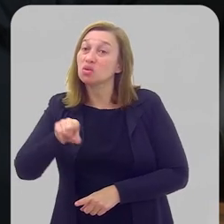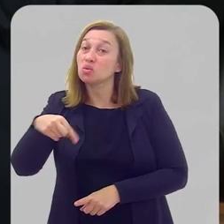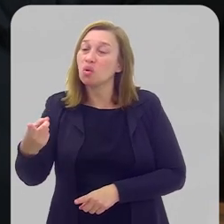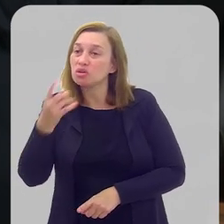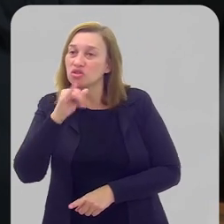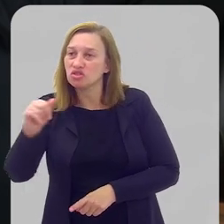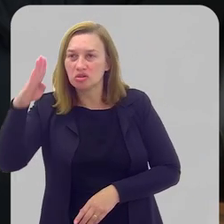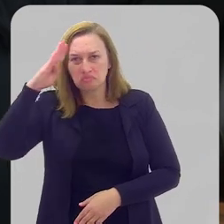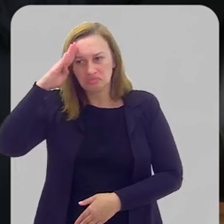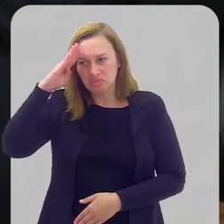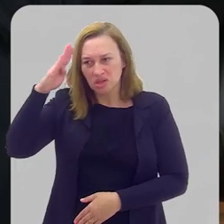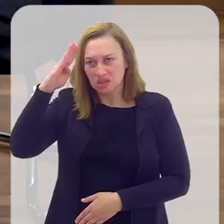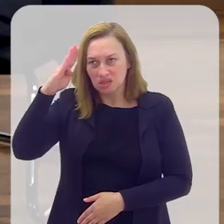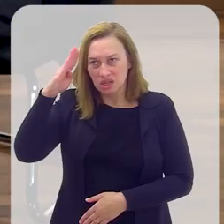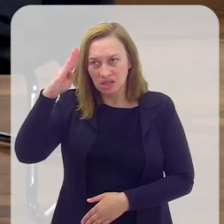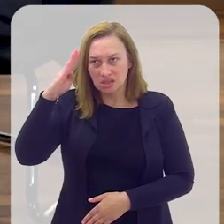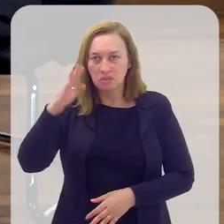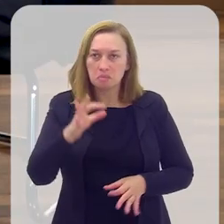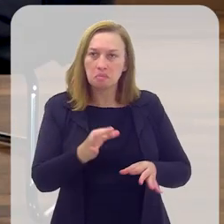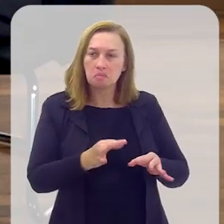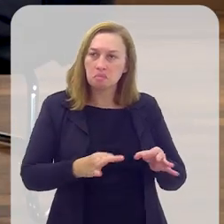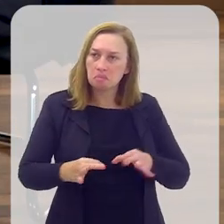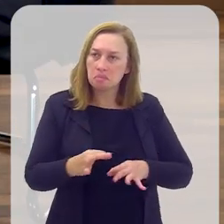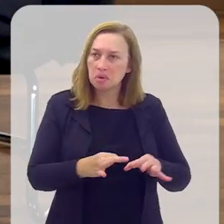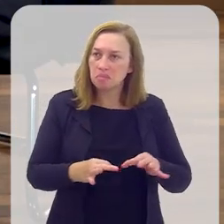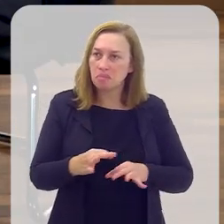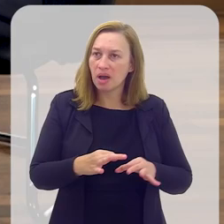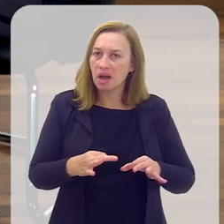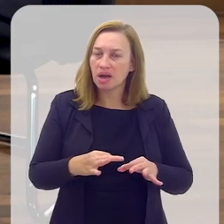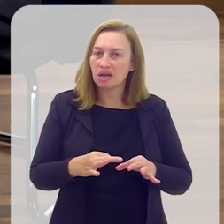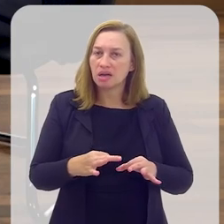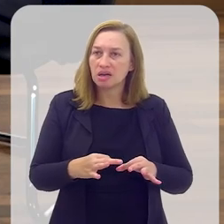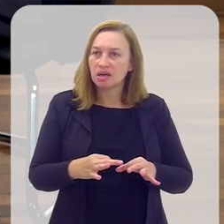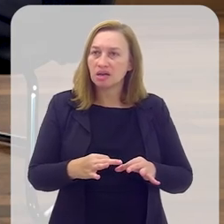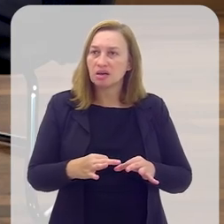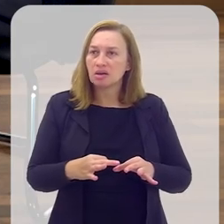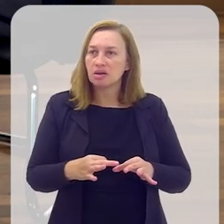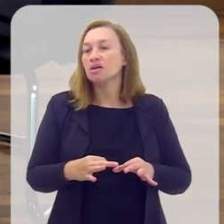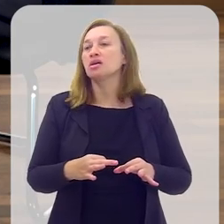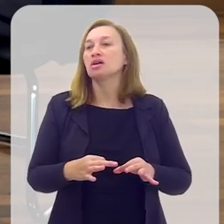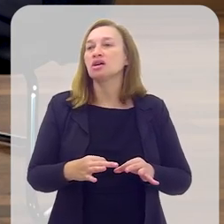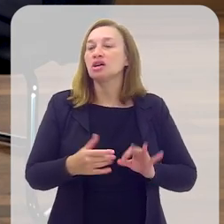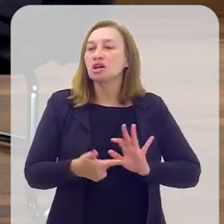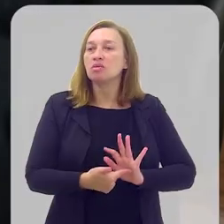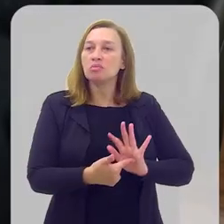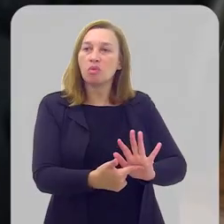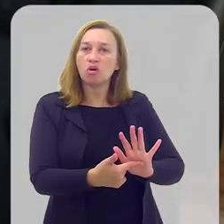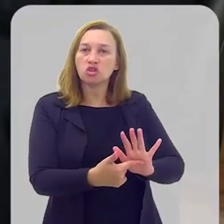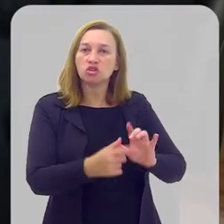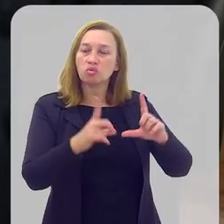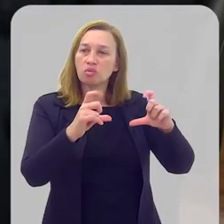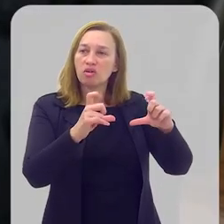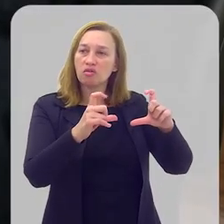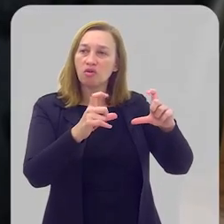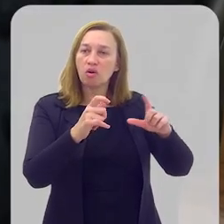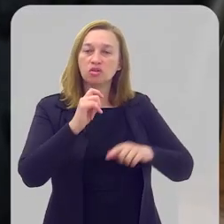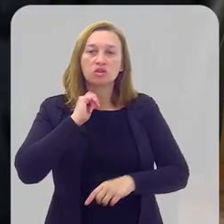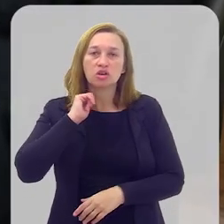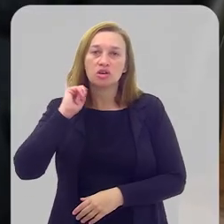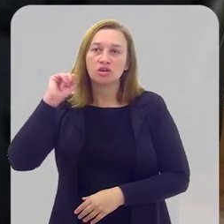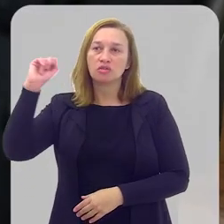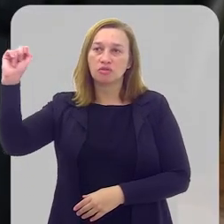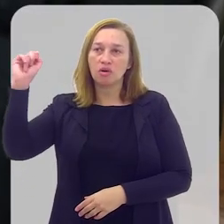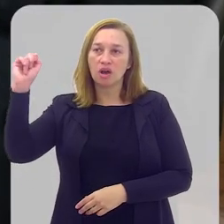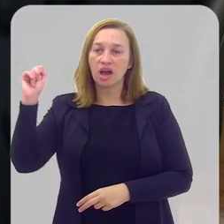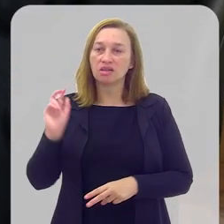e no dia seguinte o Exército monta uma farsa e apresenta uma foto de Vladimir Herzog, enforcado na cela